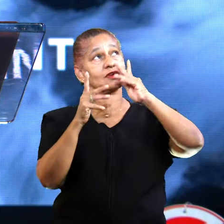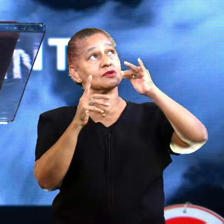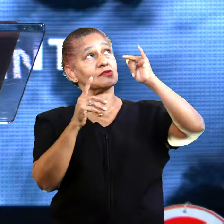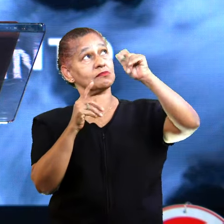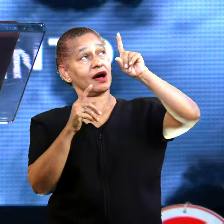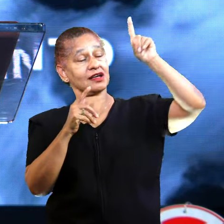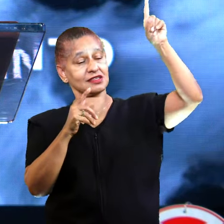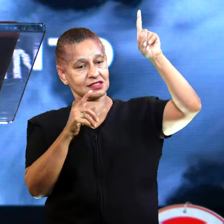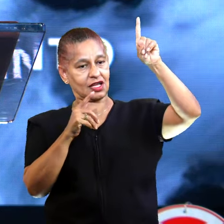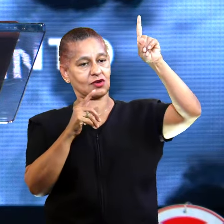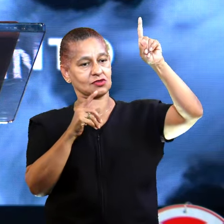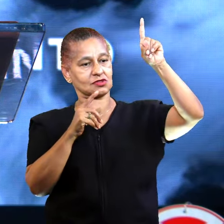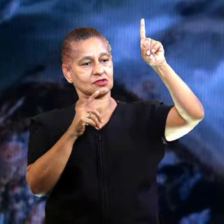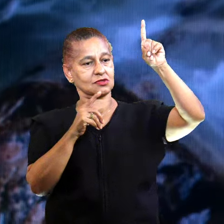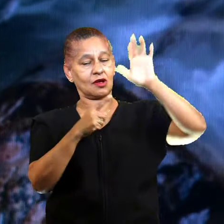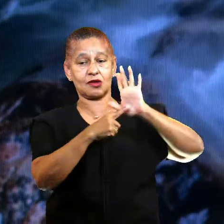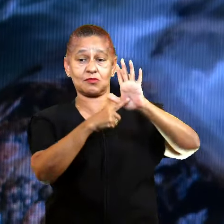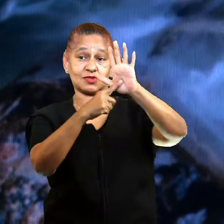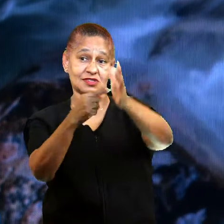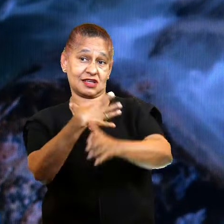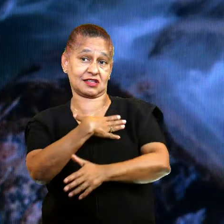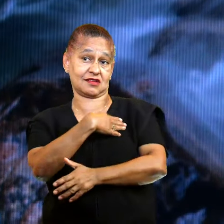libertar o homem dessa condição.